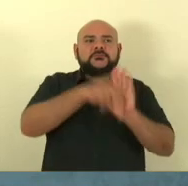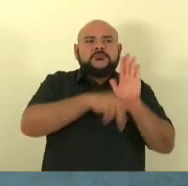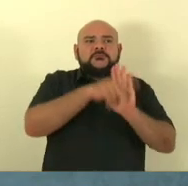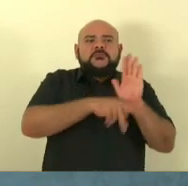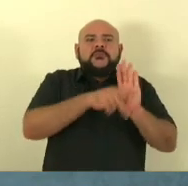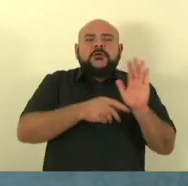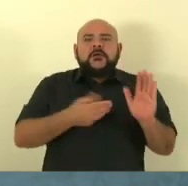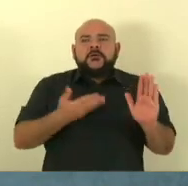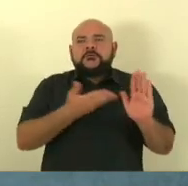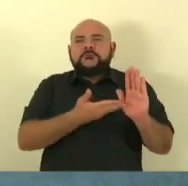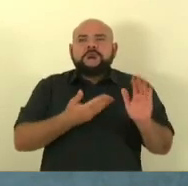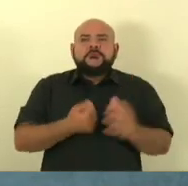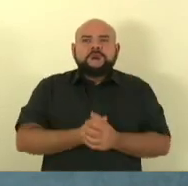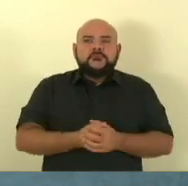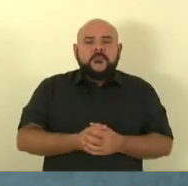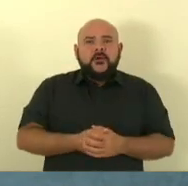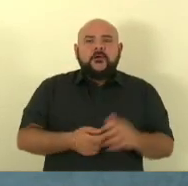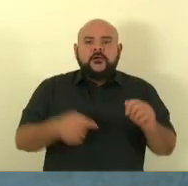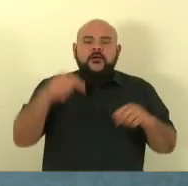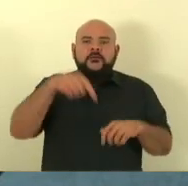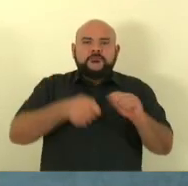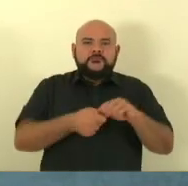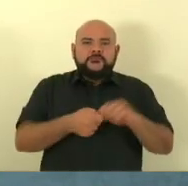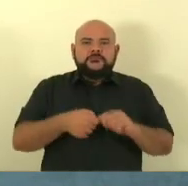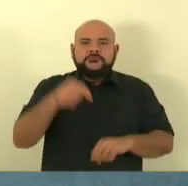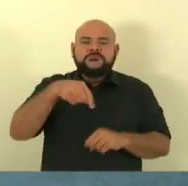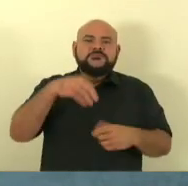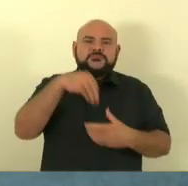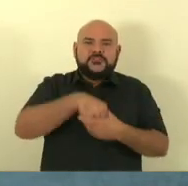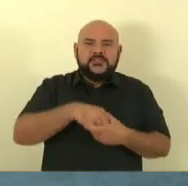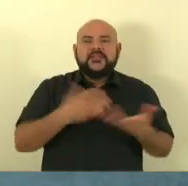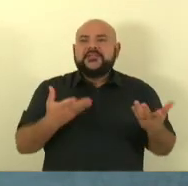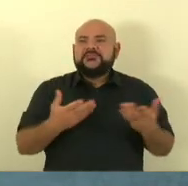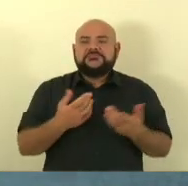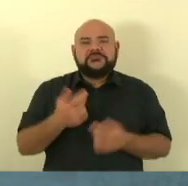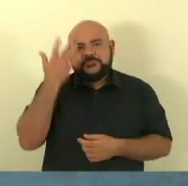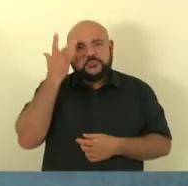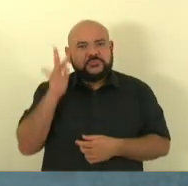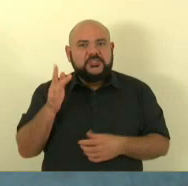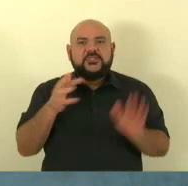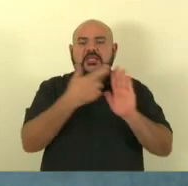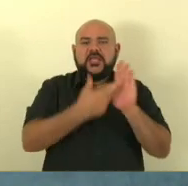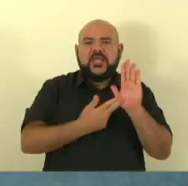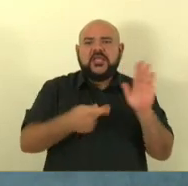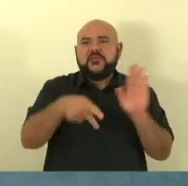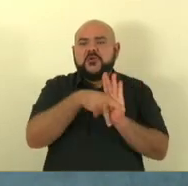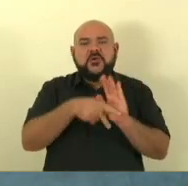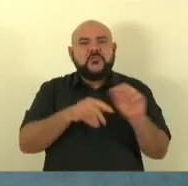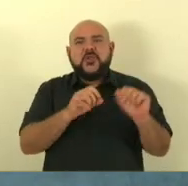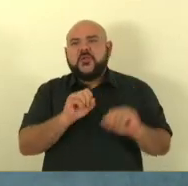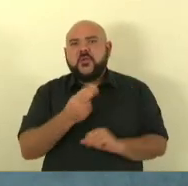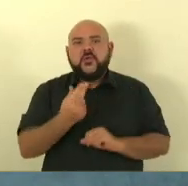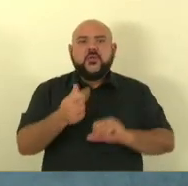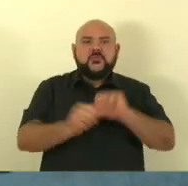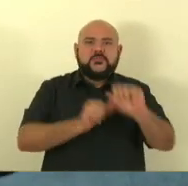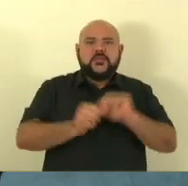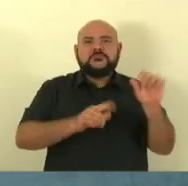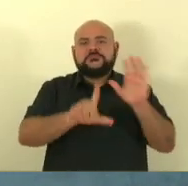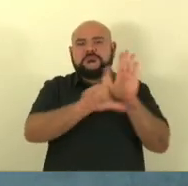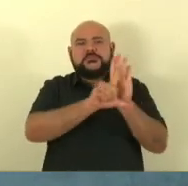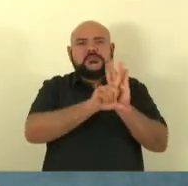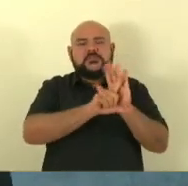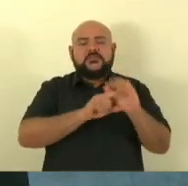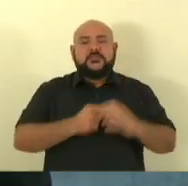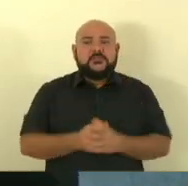instituído aqui no governo do Estado, ou seja por portaria, decreto do governo, ou uma lei vinda do Executivo, ou até mesmo